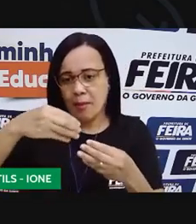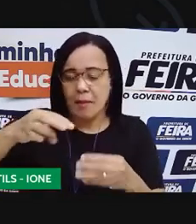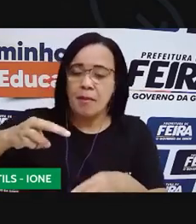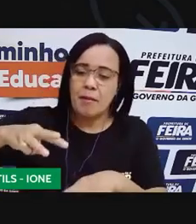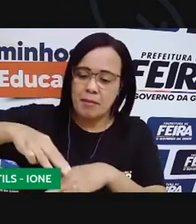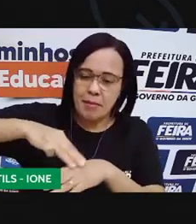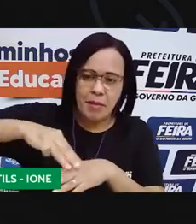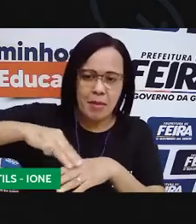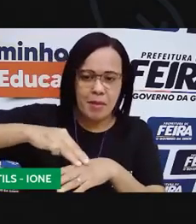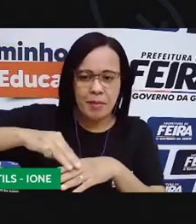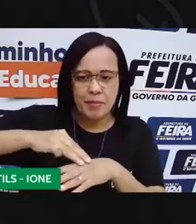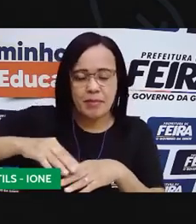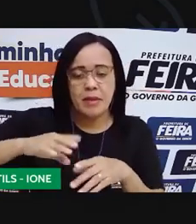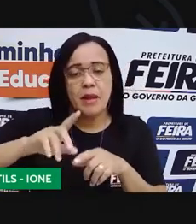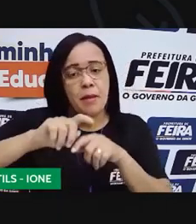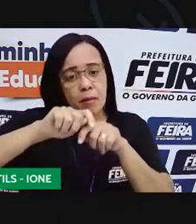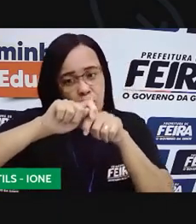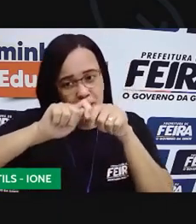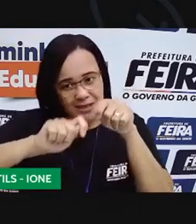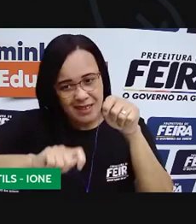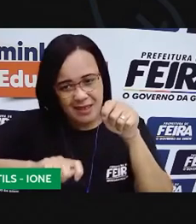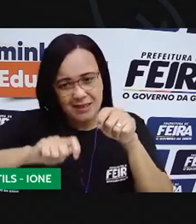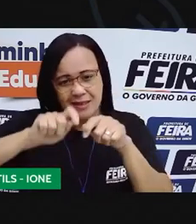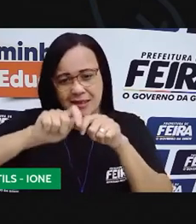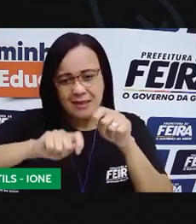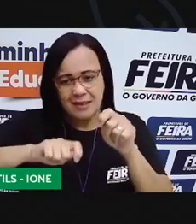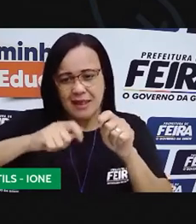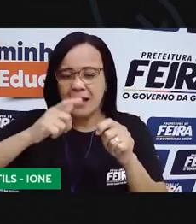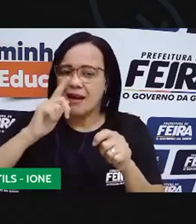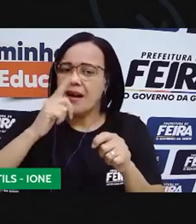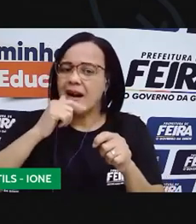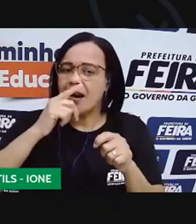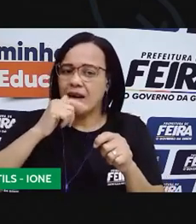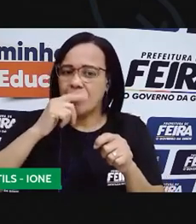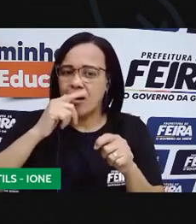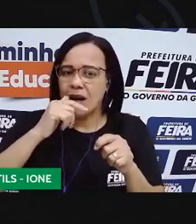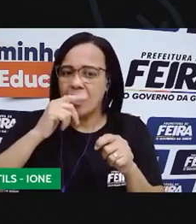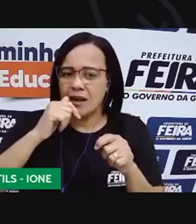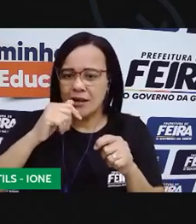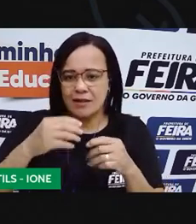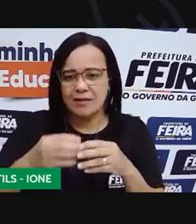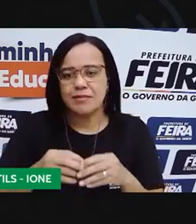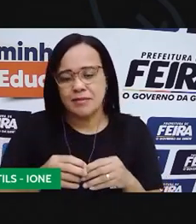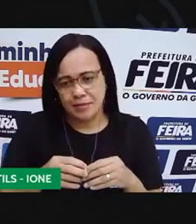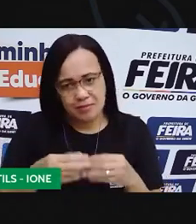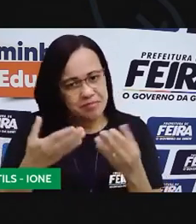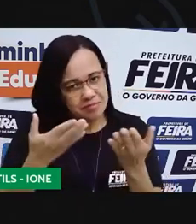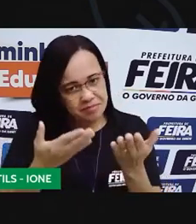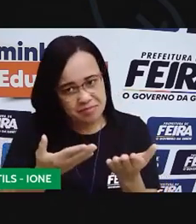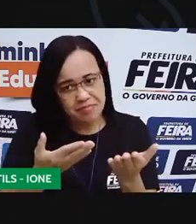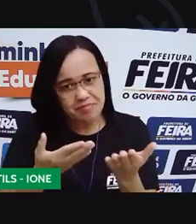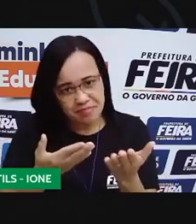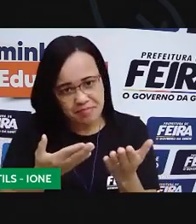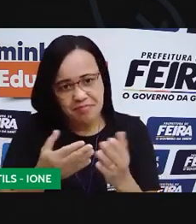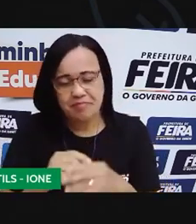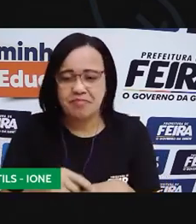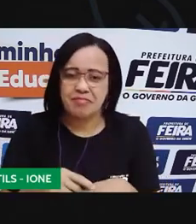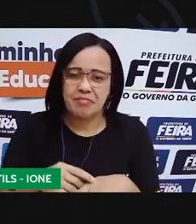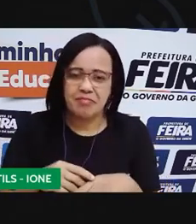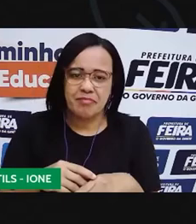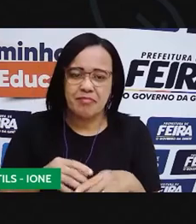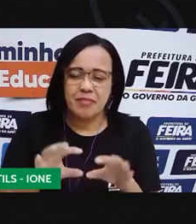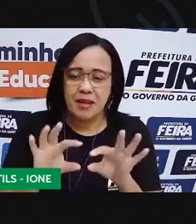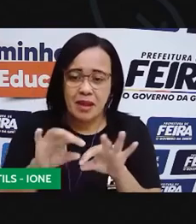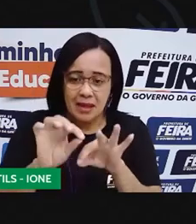ele vai molhar. olha como o papel ficou todo molhado. E pode ficar frágil, ele